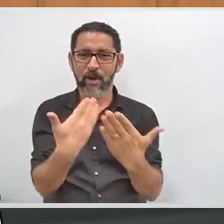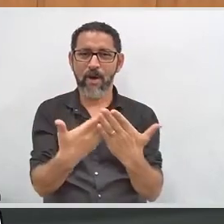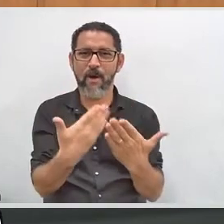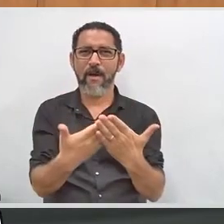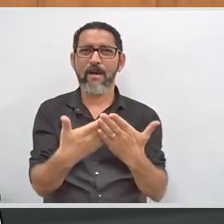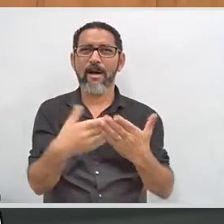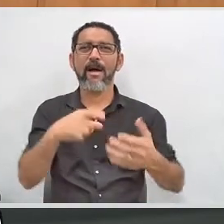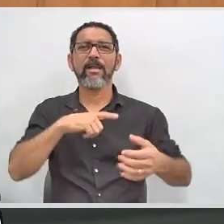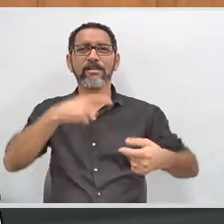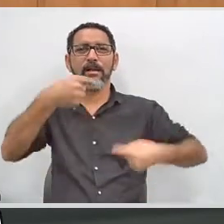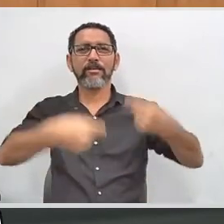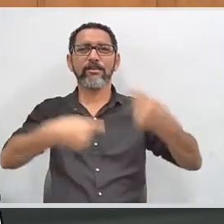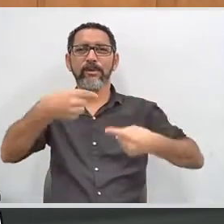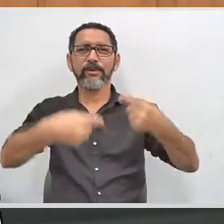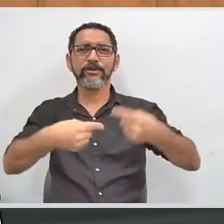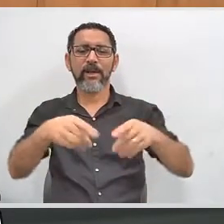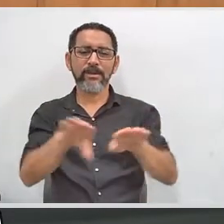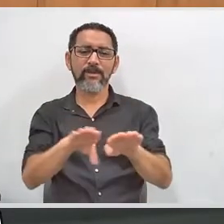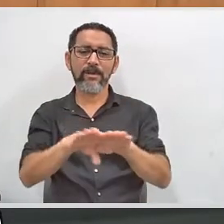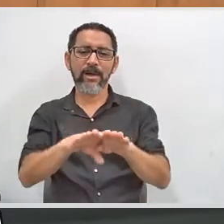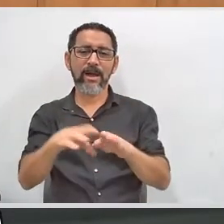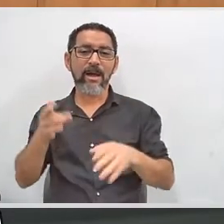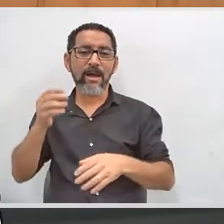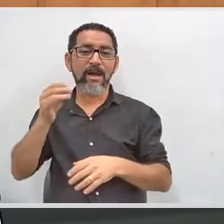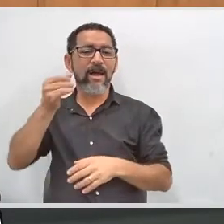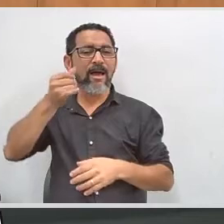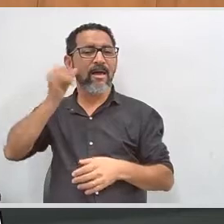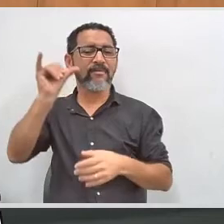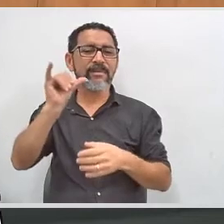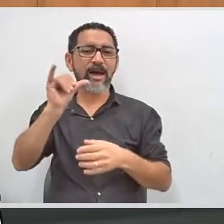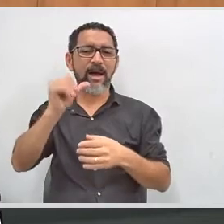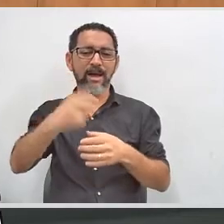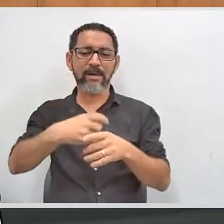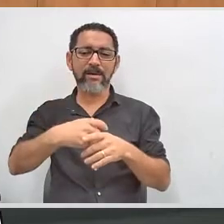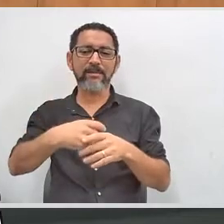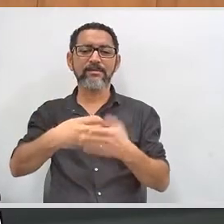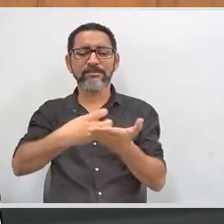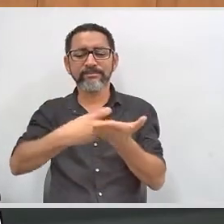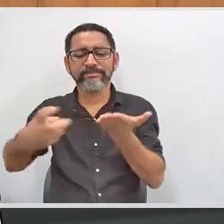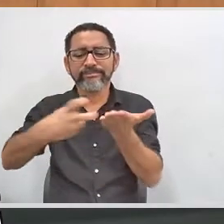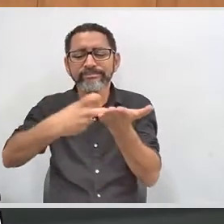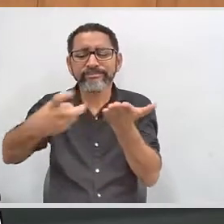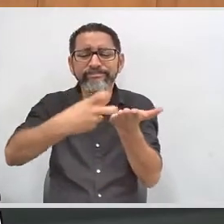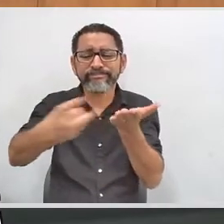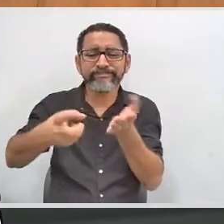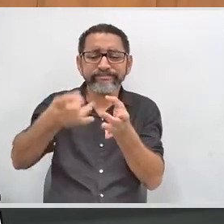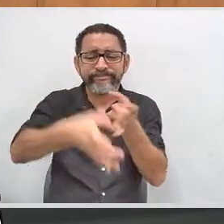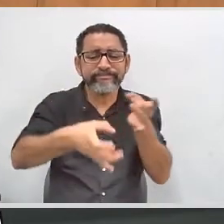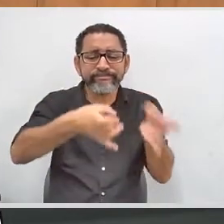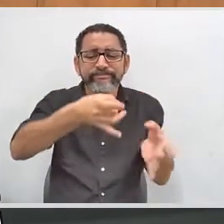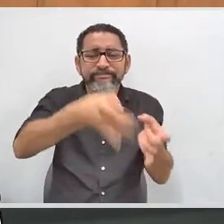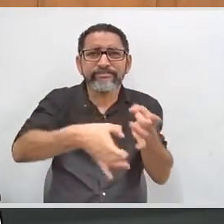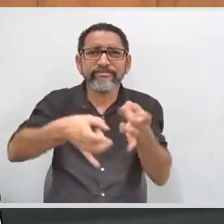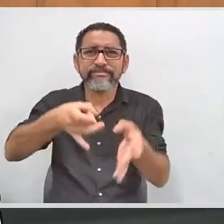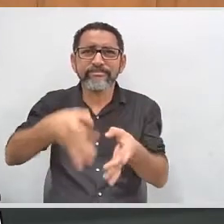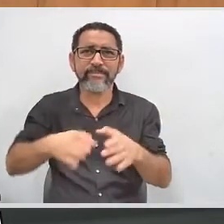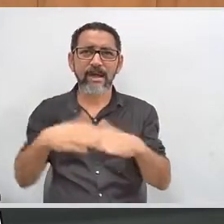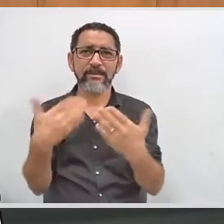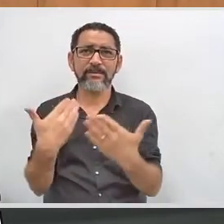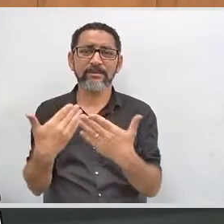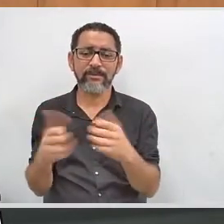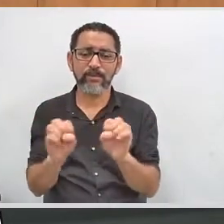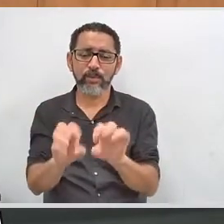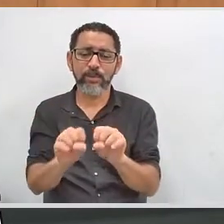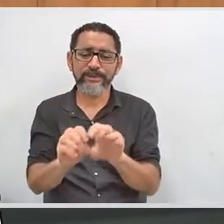nessa política de tentar diminuir a evasão escolar, de que a qualidade do ensino seja a mesma